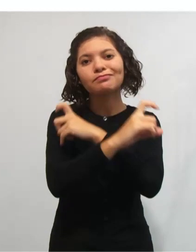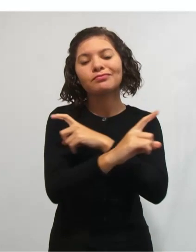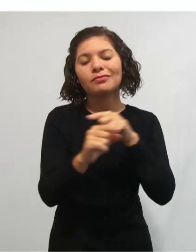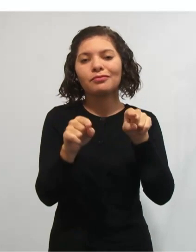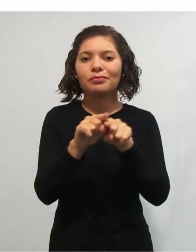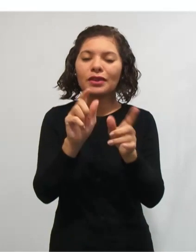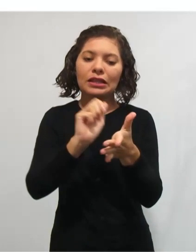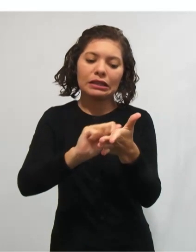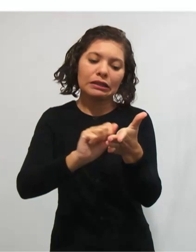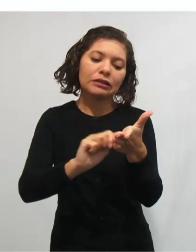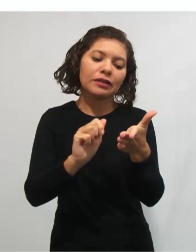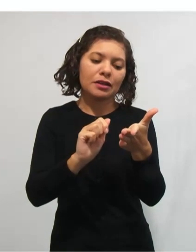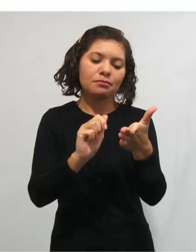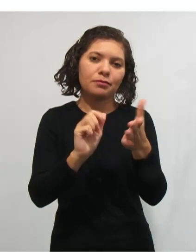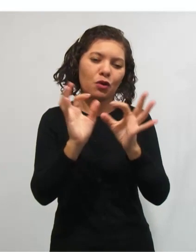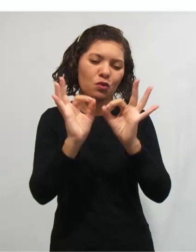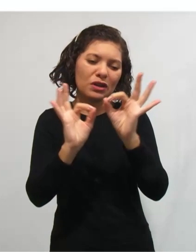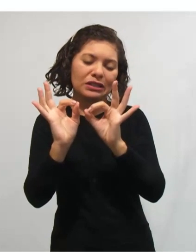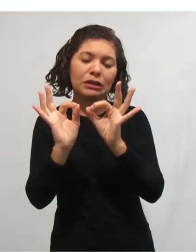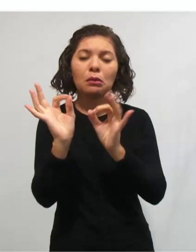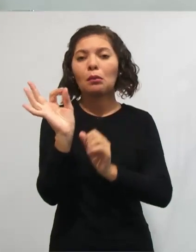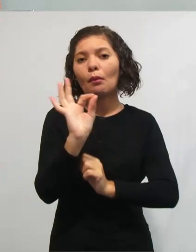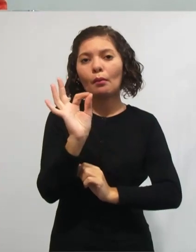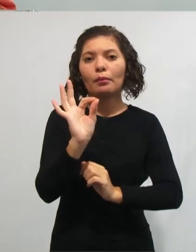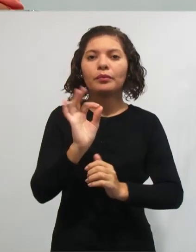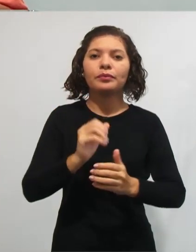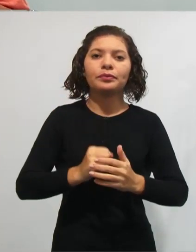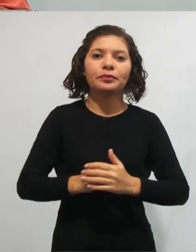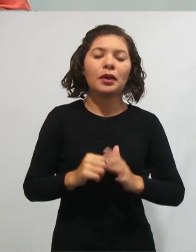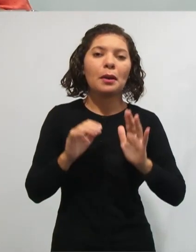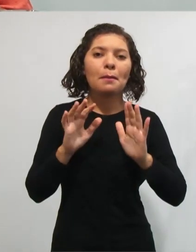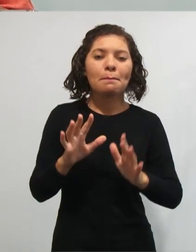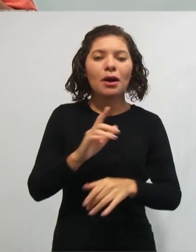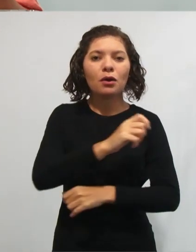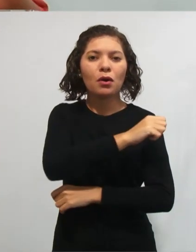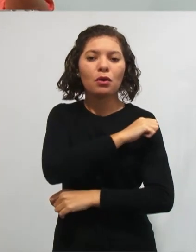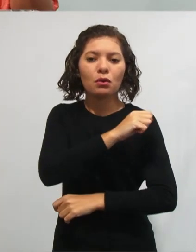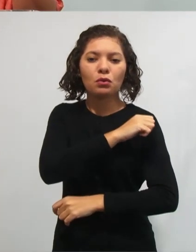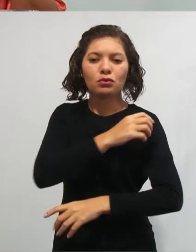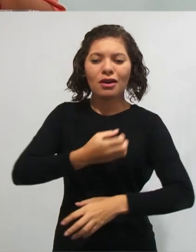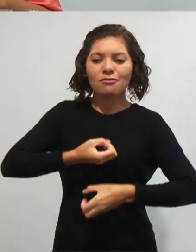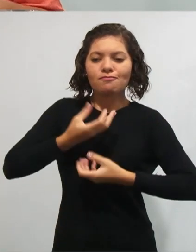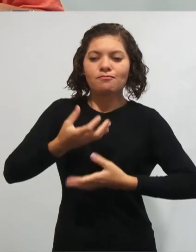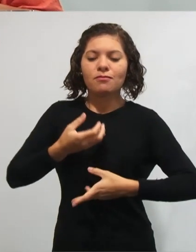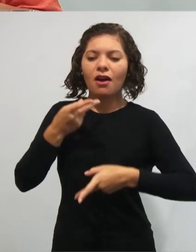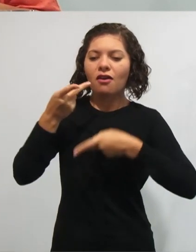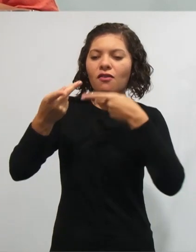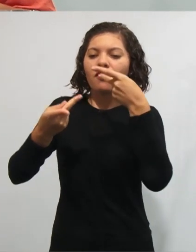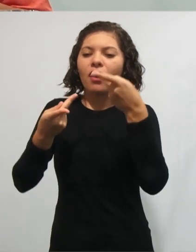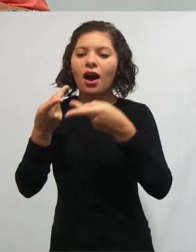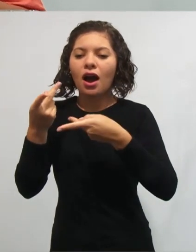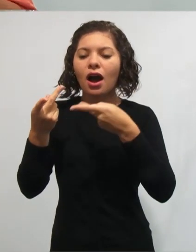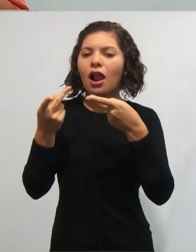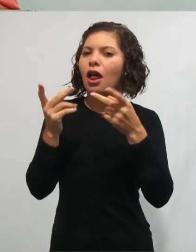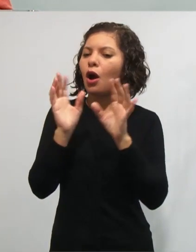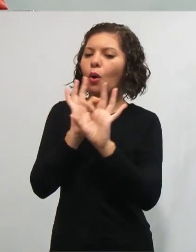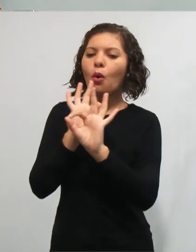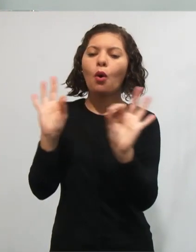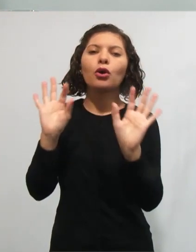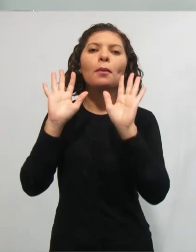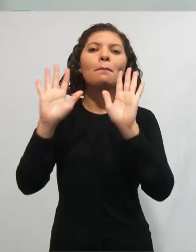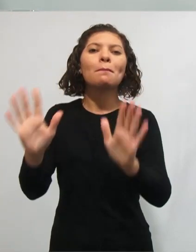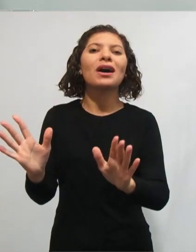escrita. Ele verbaliza melhor, ele expressa os seus pensamentos melhor, mas na hora de transpor para o papel, essa